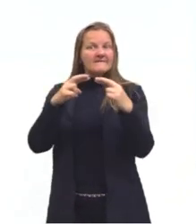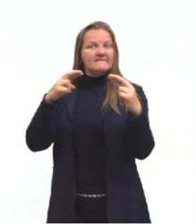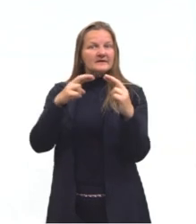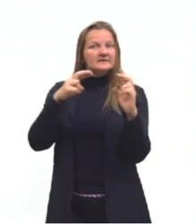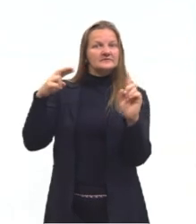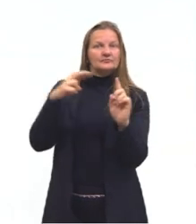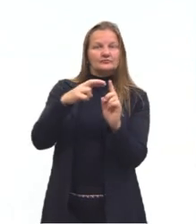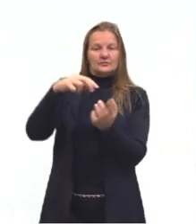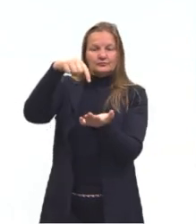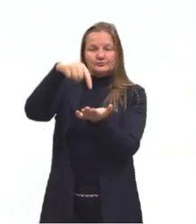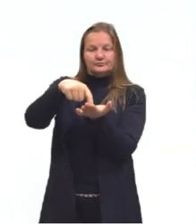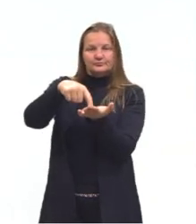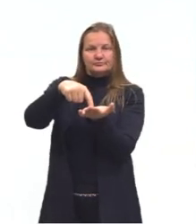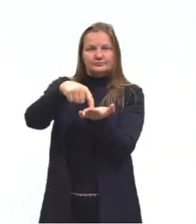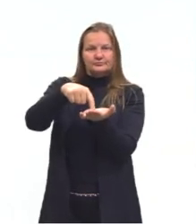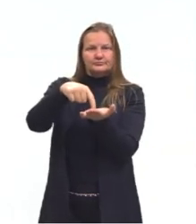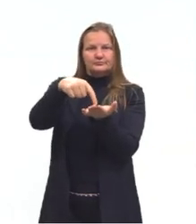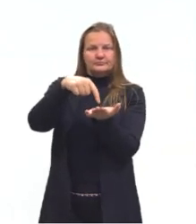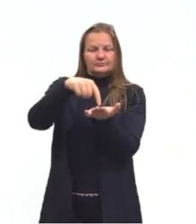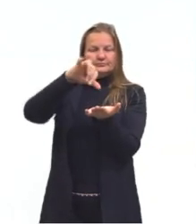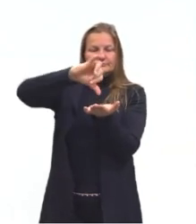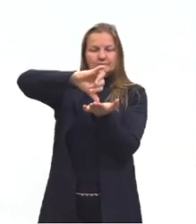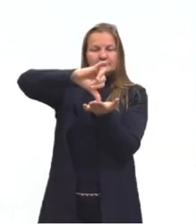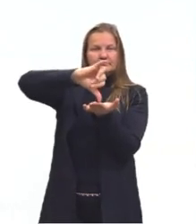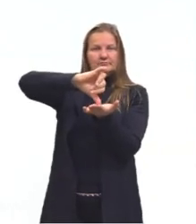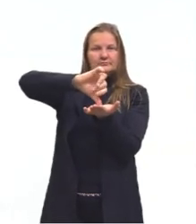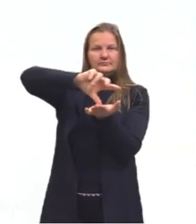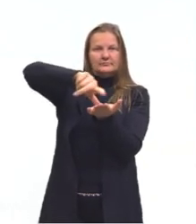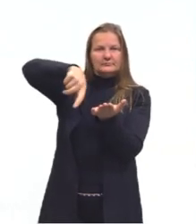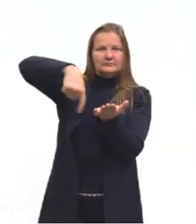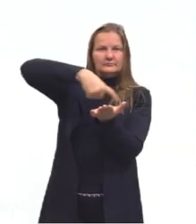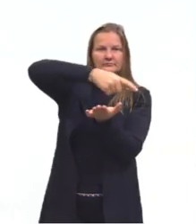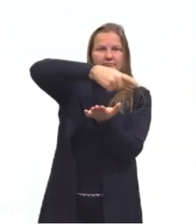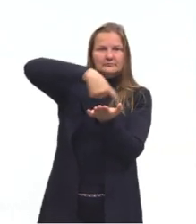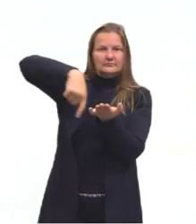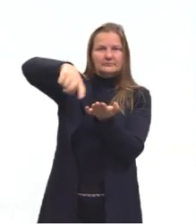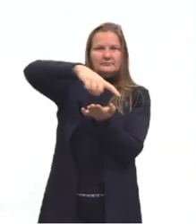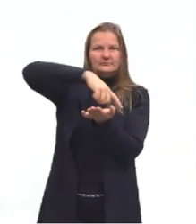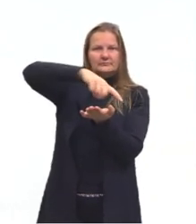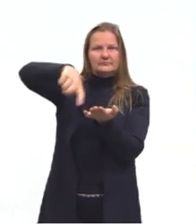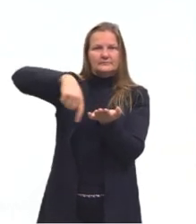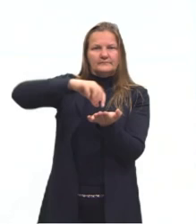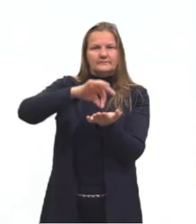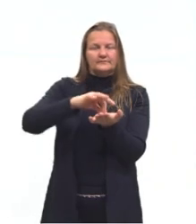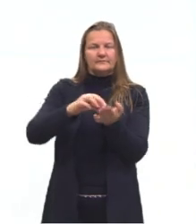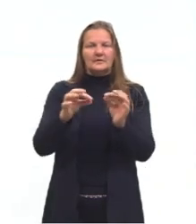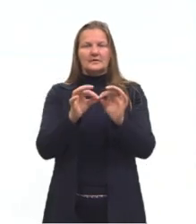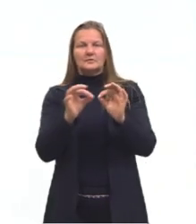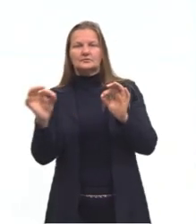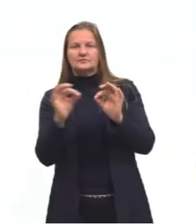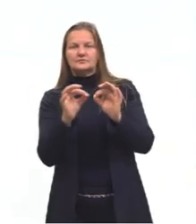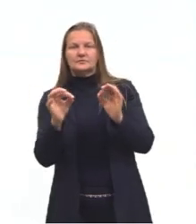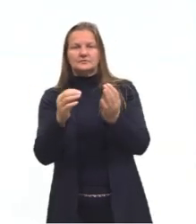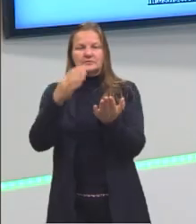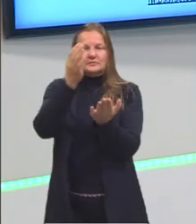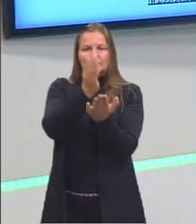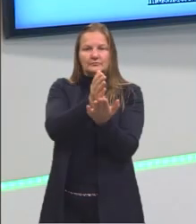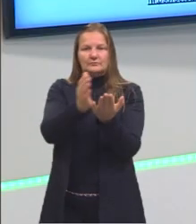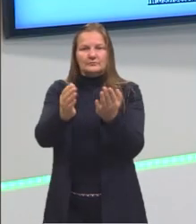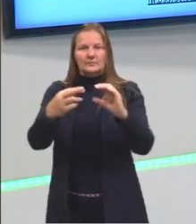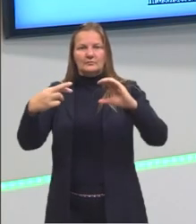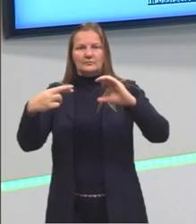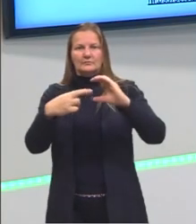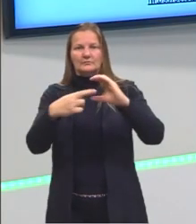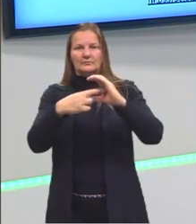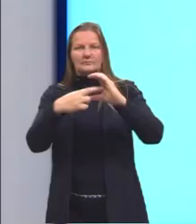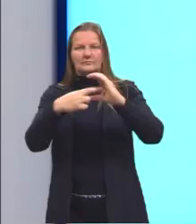Esse ponto fixo chama-se centro da circunferência e a distância é chamada de raio. Então nós